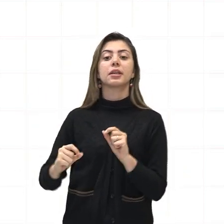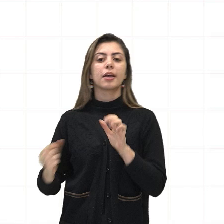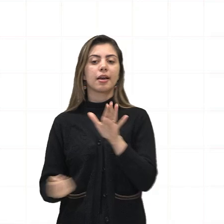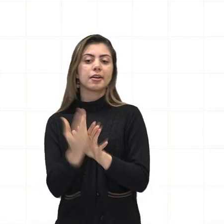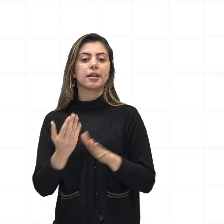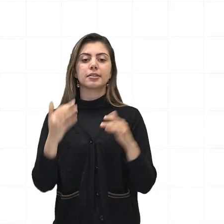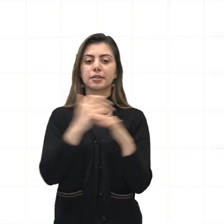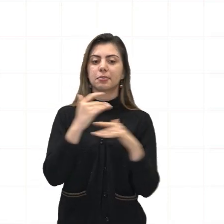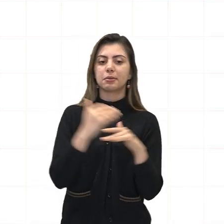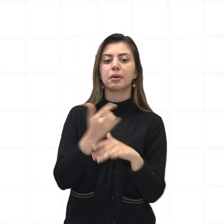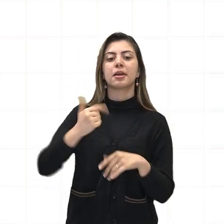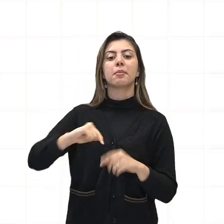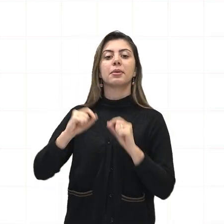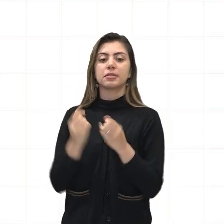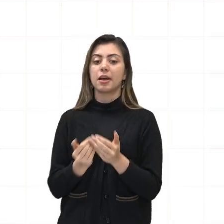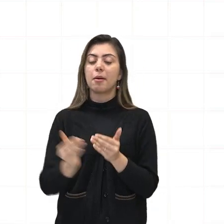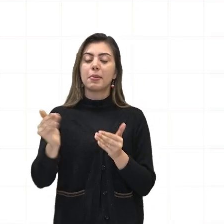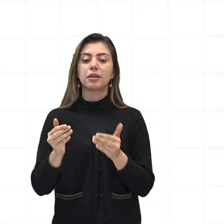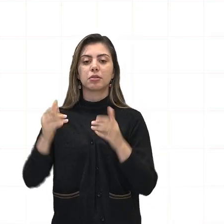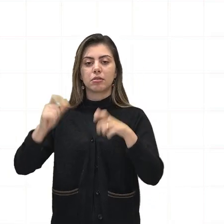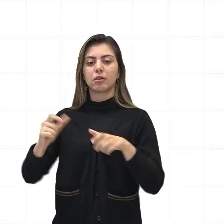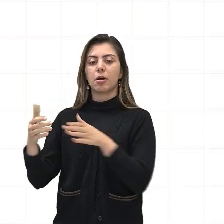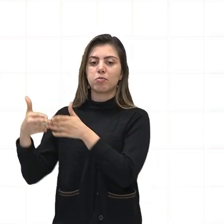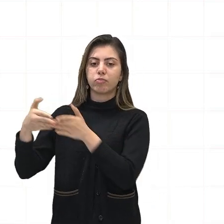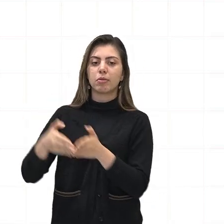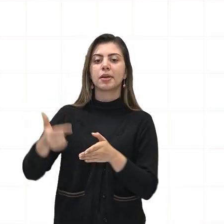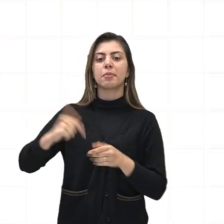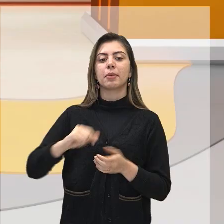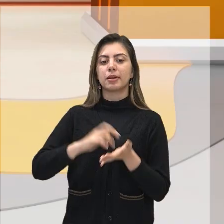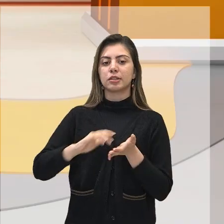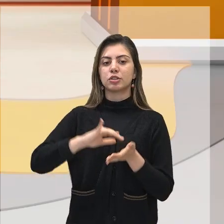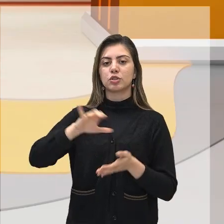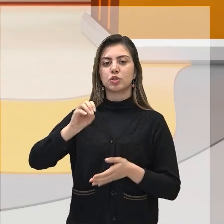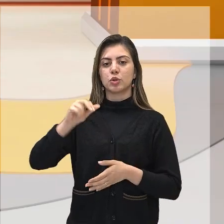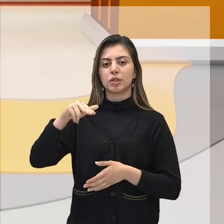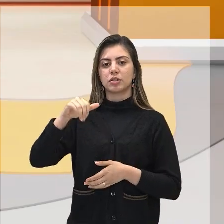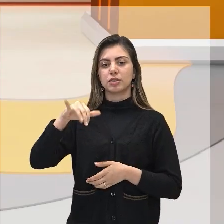abertura dos portos e a administração joanina.